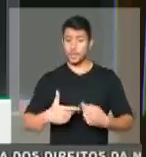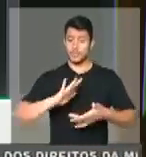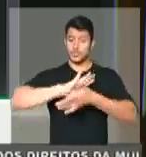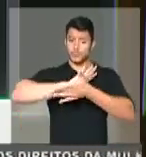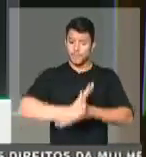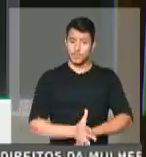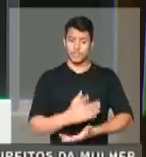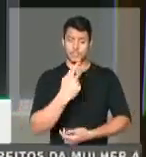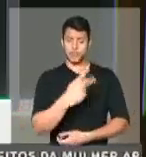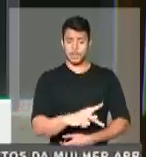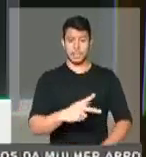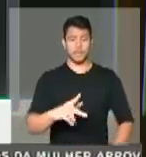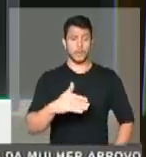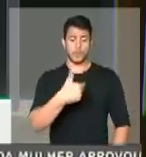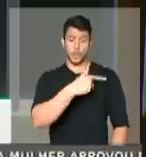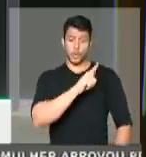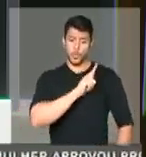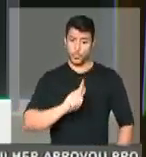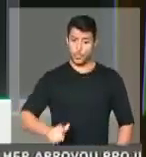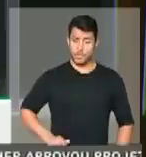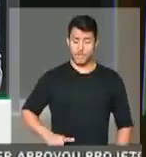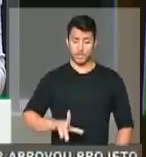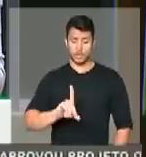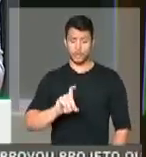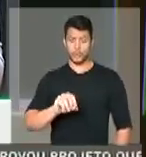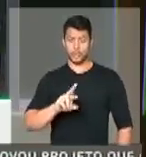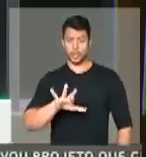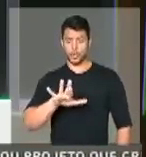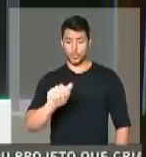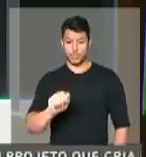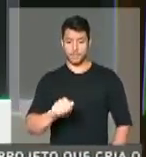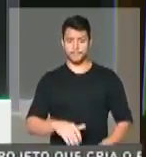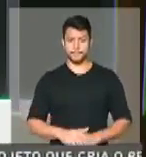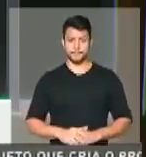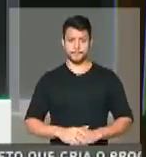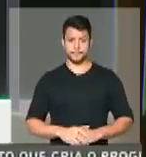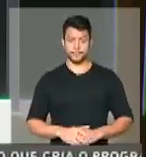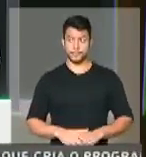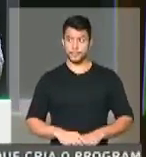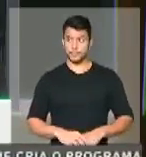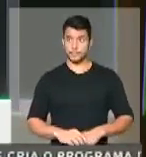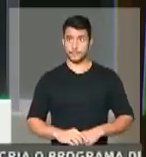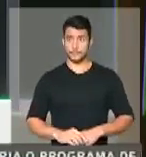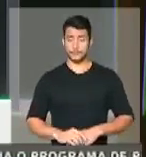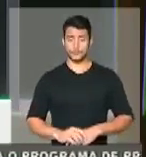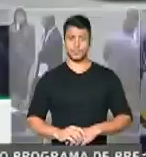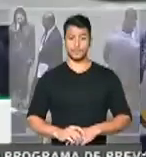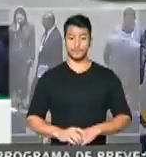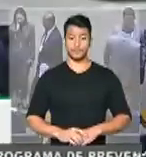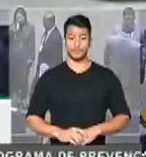intolerância que o governador João Dória também mostra, assim como o Presidente Bolsonaro e os seus aliados. Deputado,